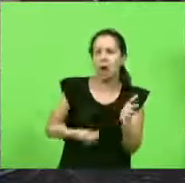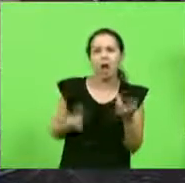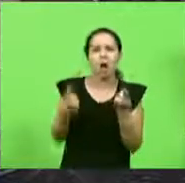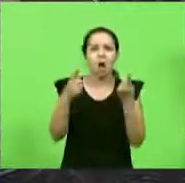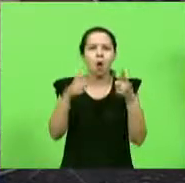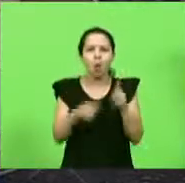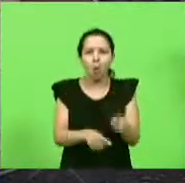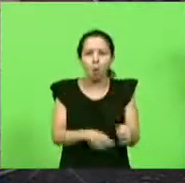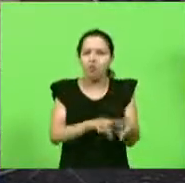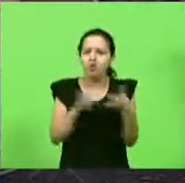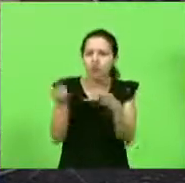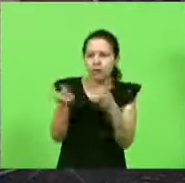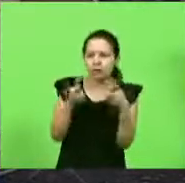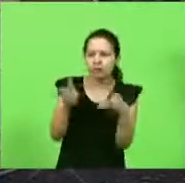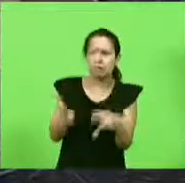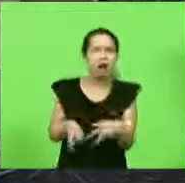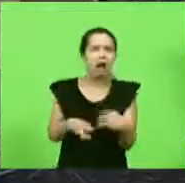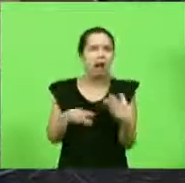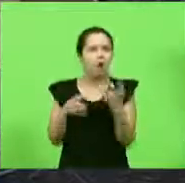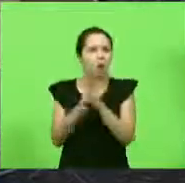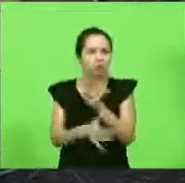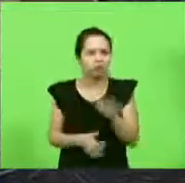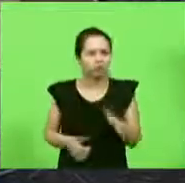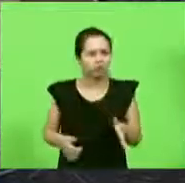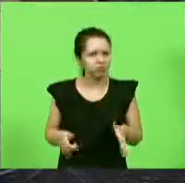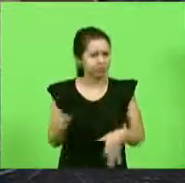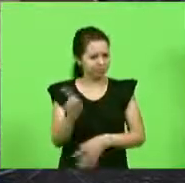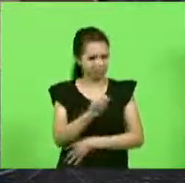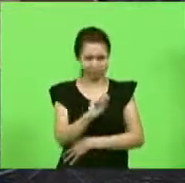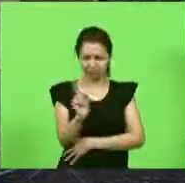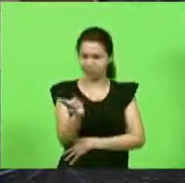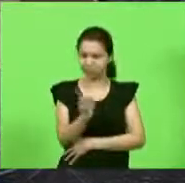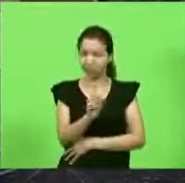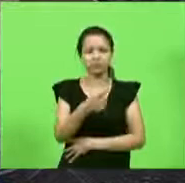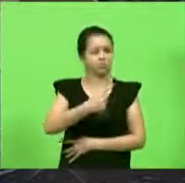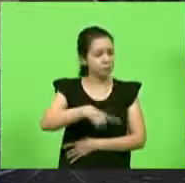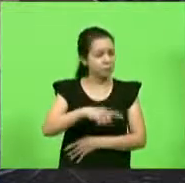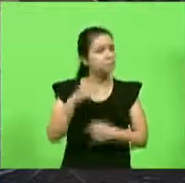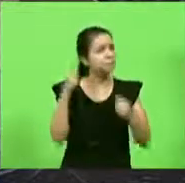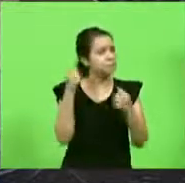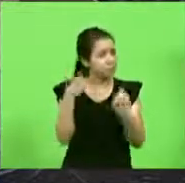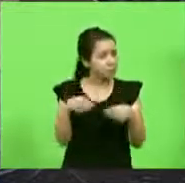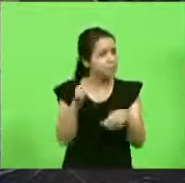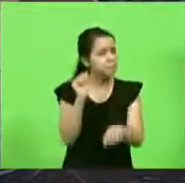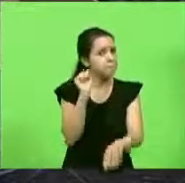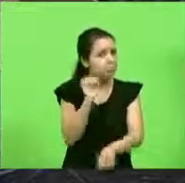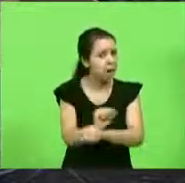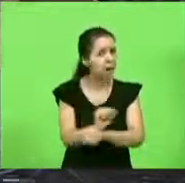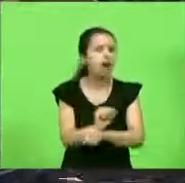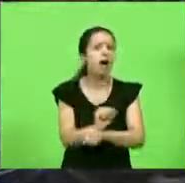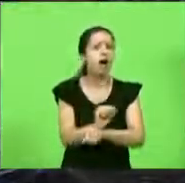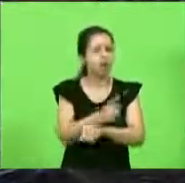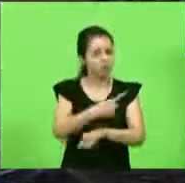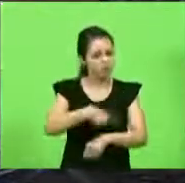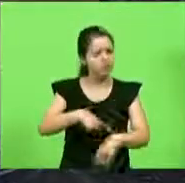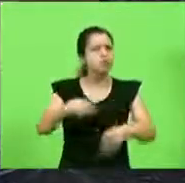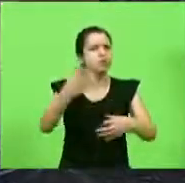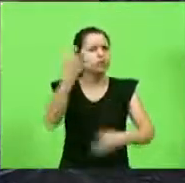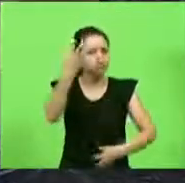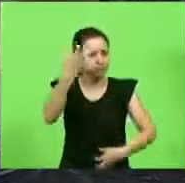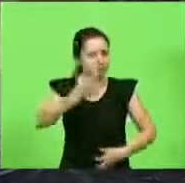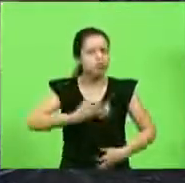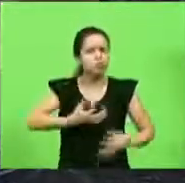tipo de exploração. Não estão, não. Nós temos que parar com isso. Nós temos que ser mais céticos com as greves. Quando